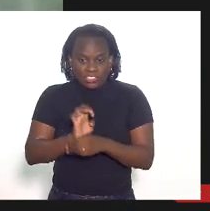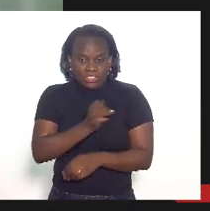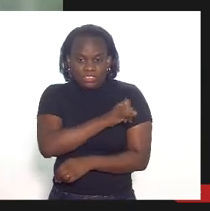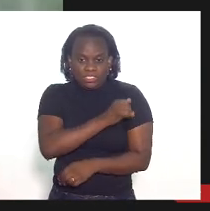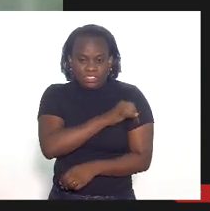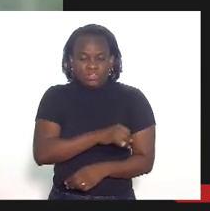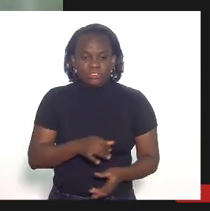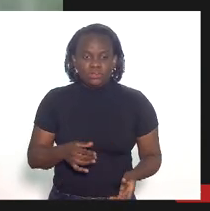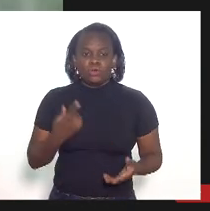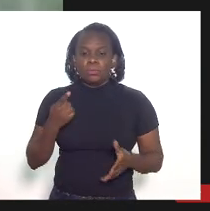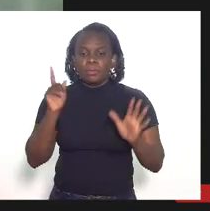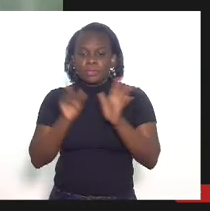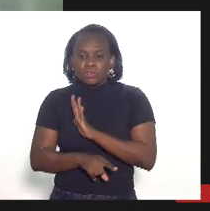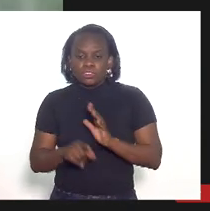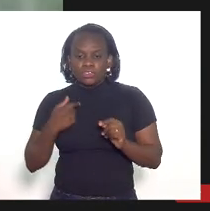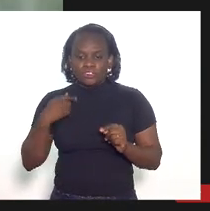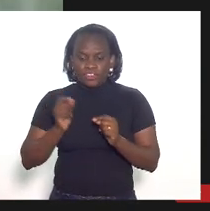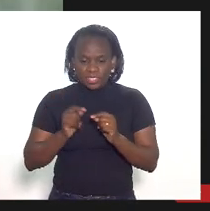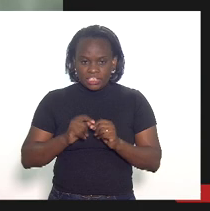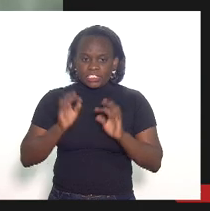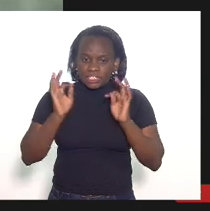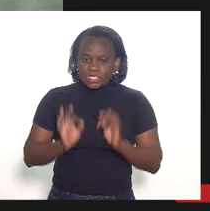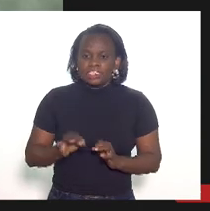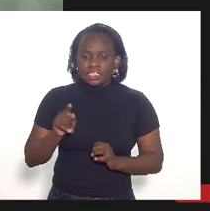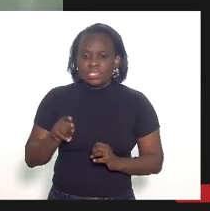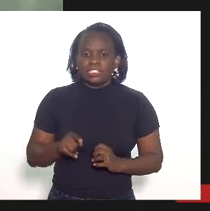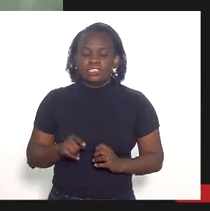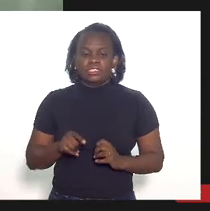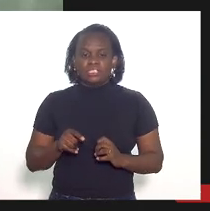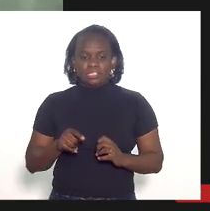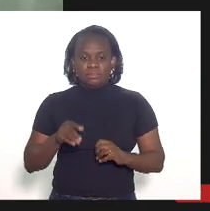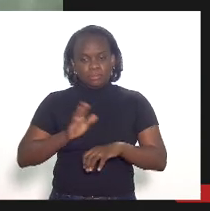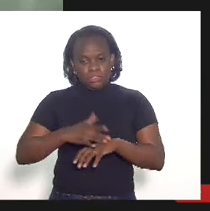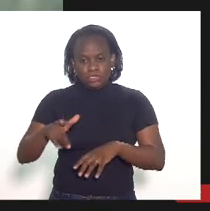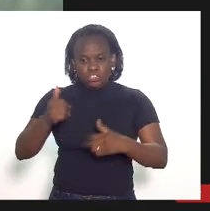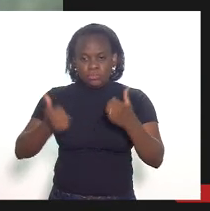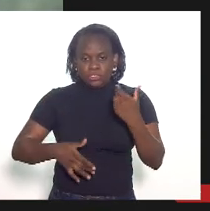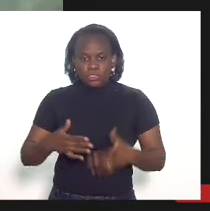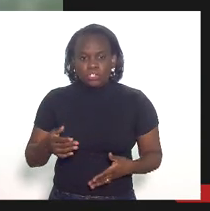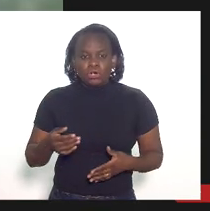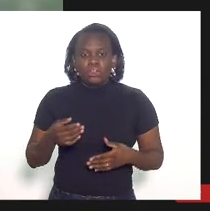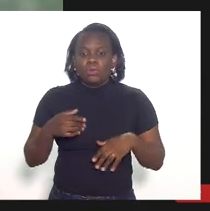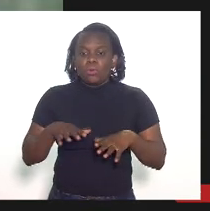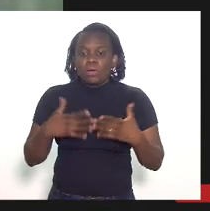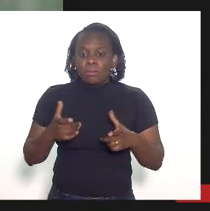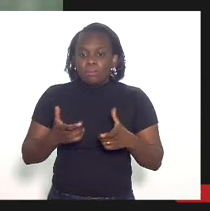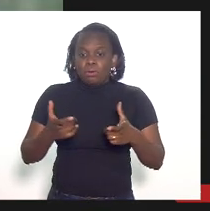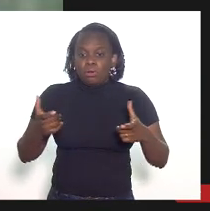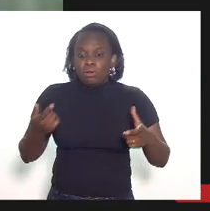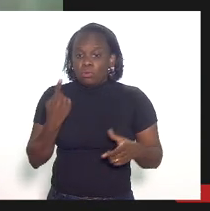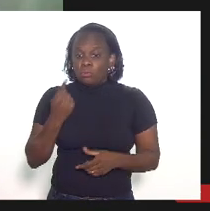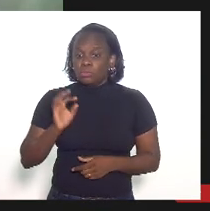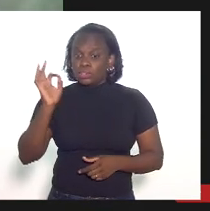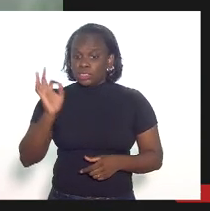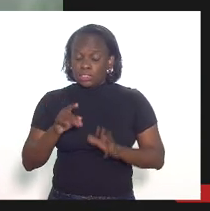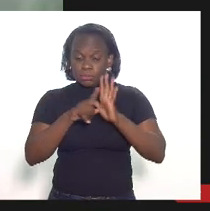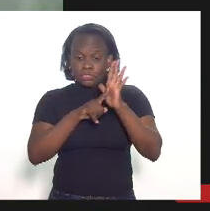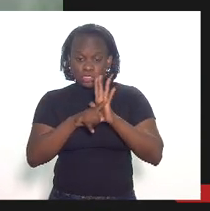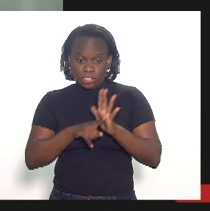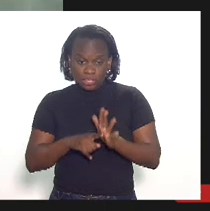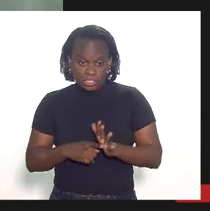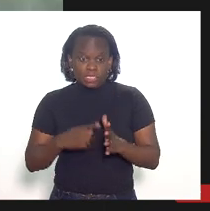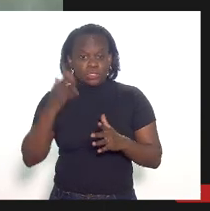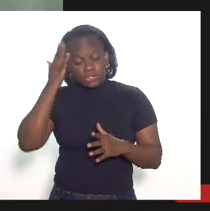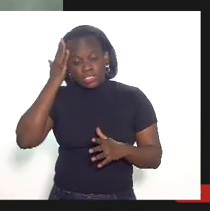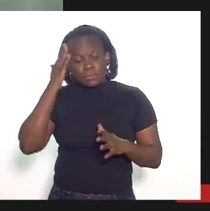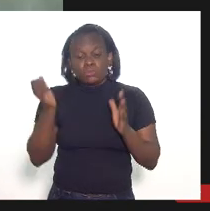estado uma das perguntas que eu ia fazer foi justamente essa que você pôs qual a proporção desse 1% de pesquisa que eu